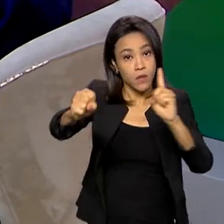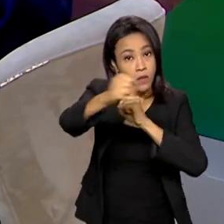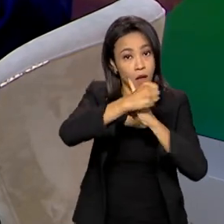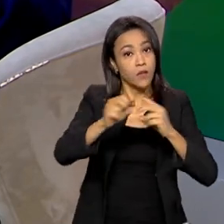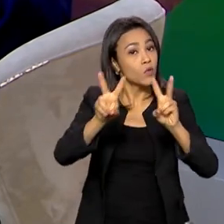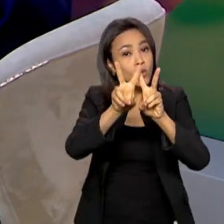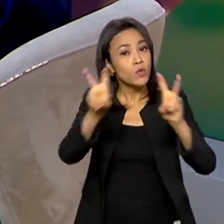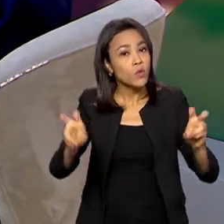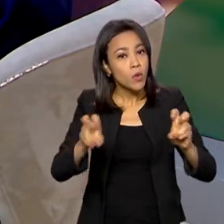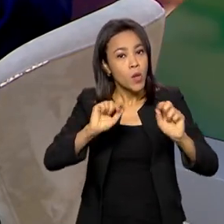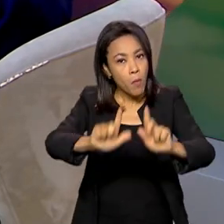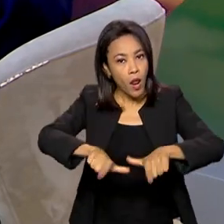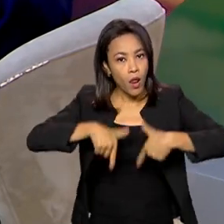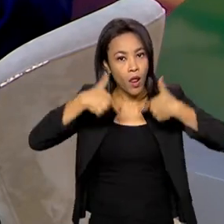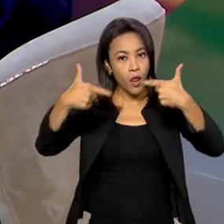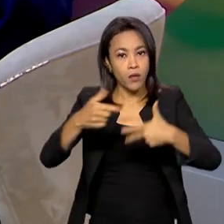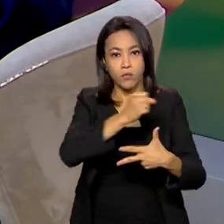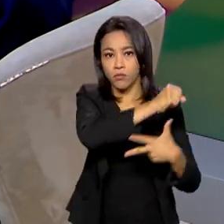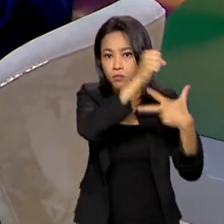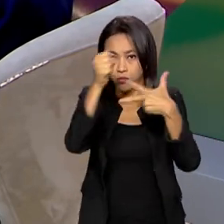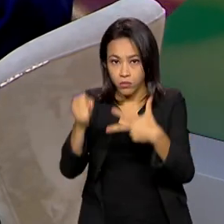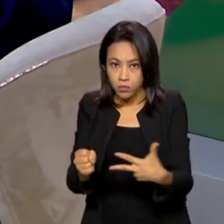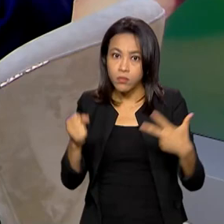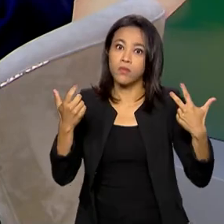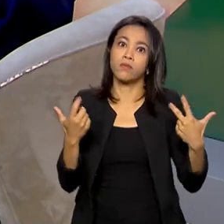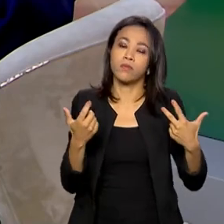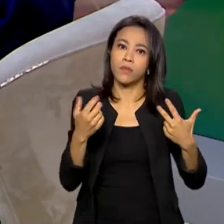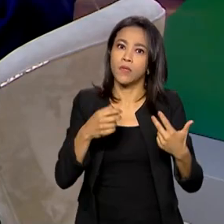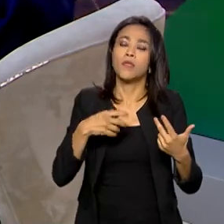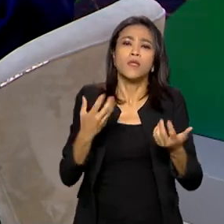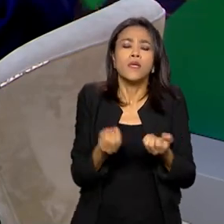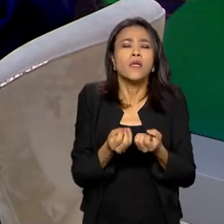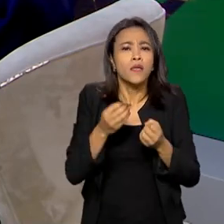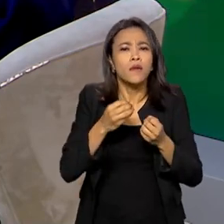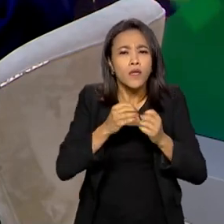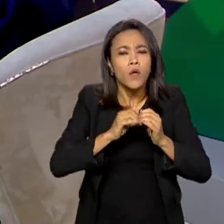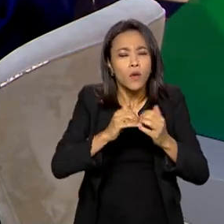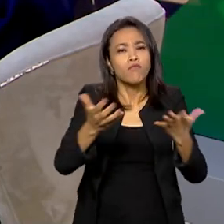é você ter a oportunidade de comunicar aos brasileiros